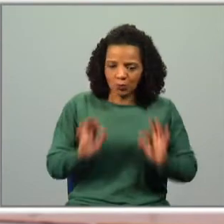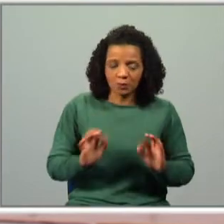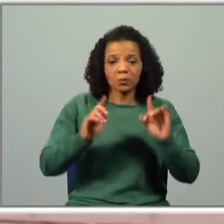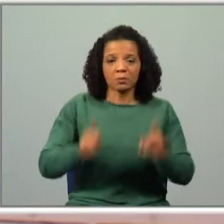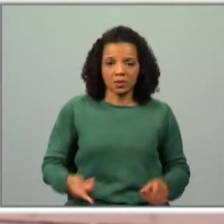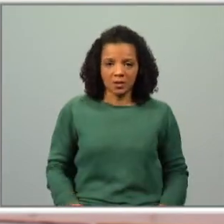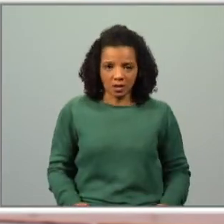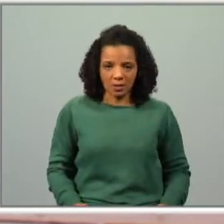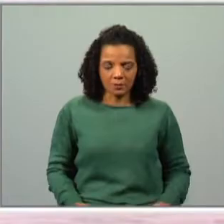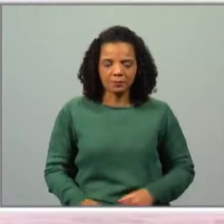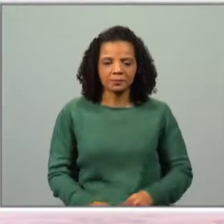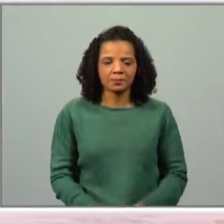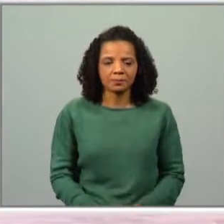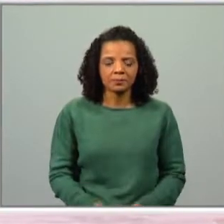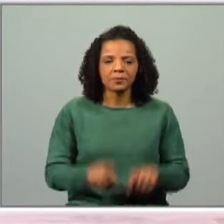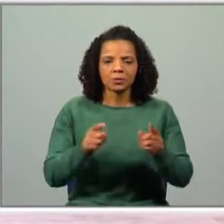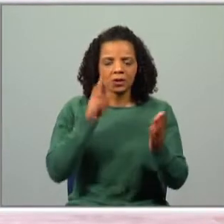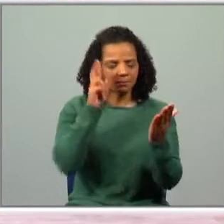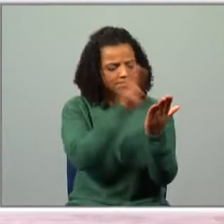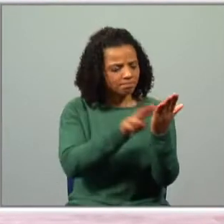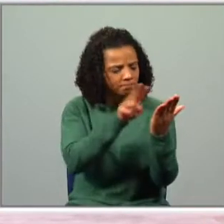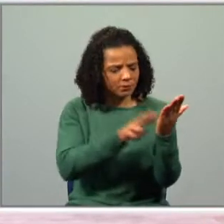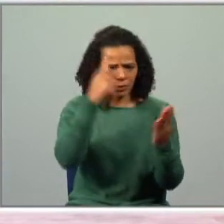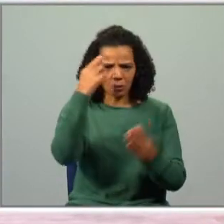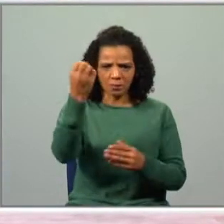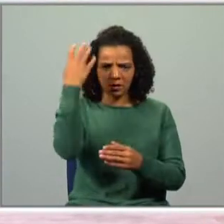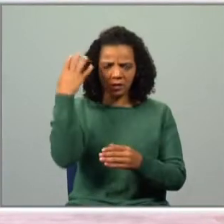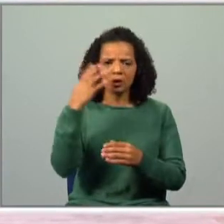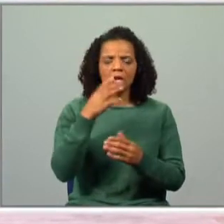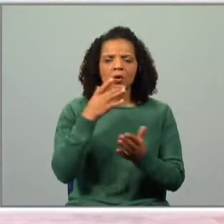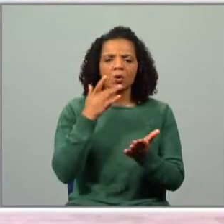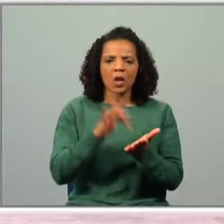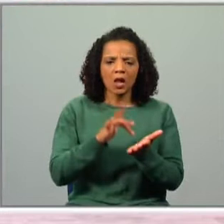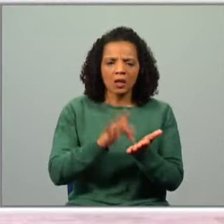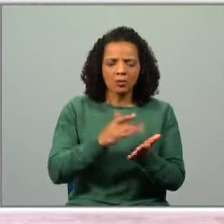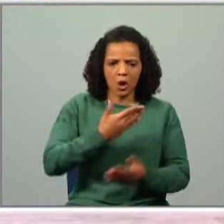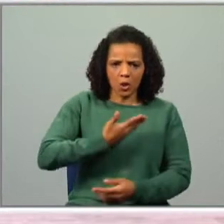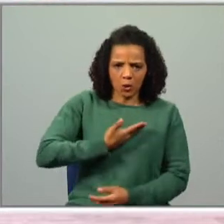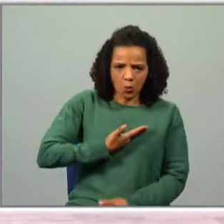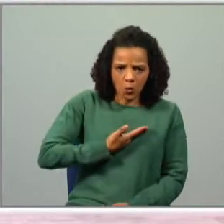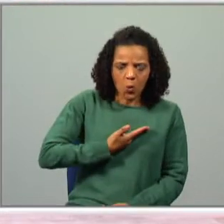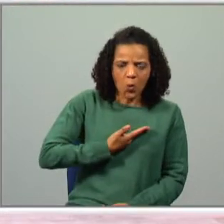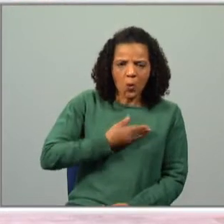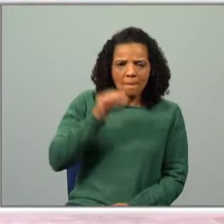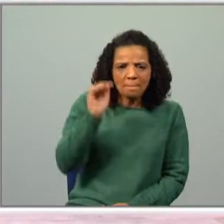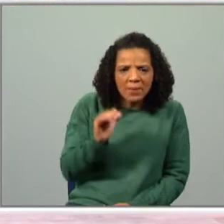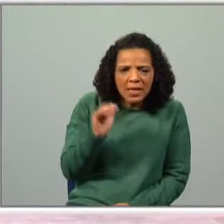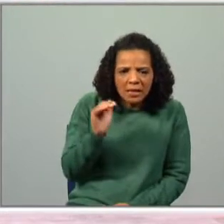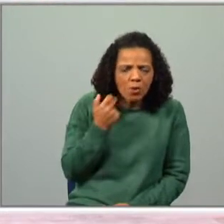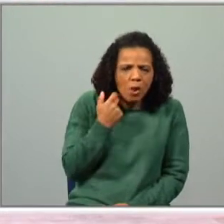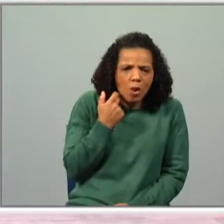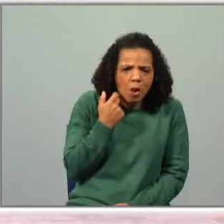Então vamos iniciar com a leitura e a compreensão do domínio, o anão enorme e outras histórias. E hoje